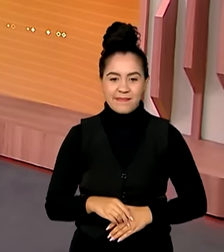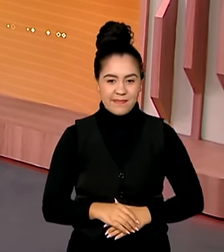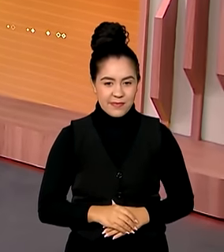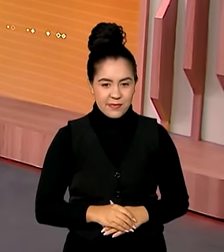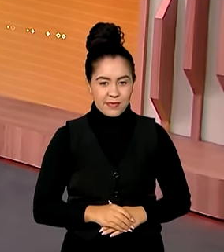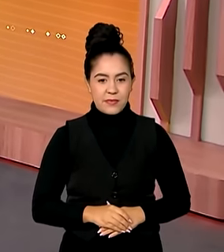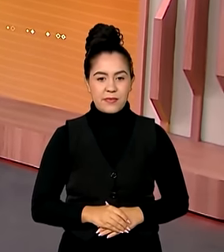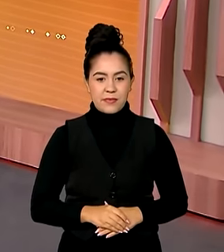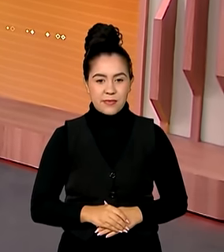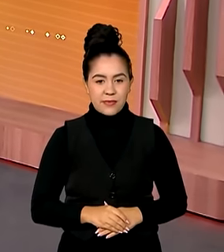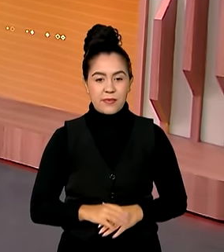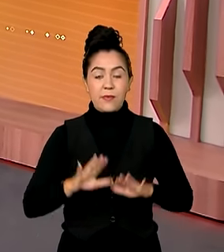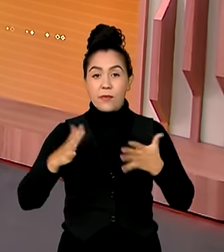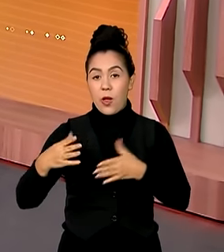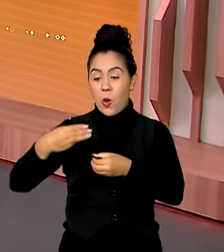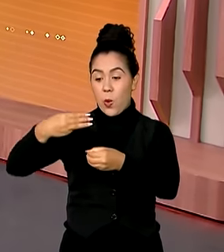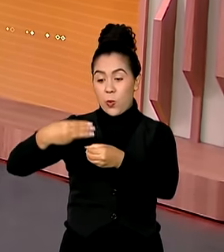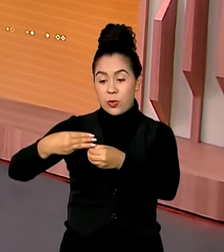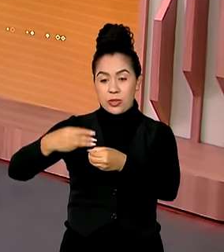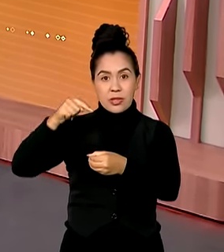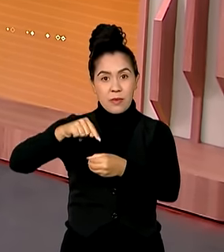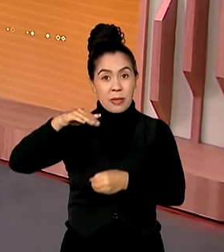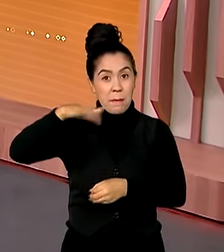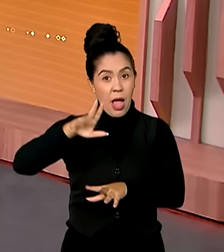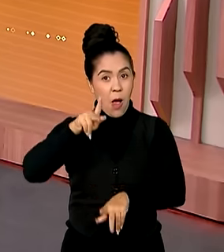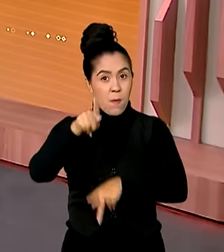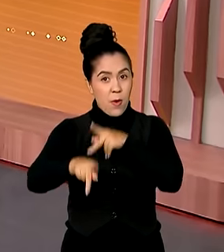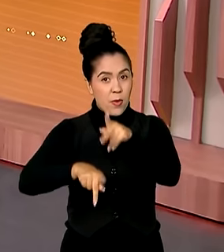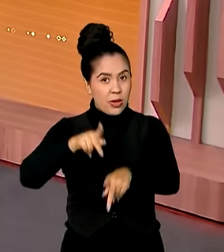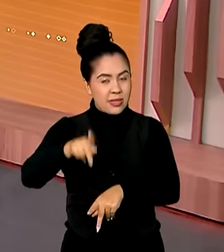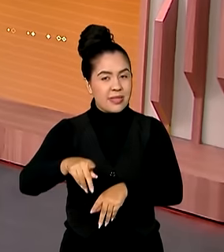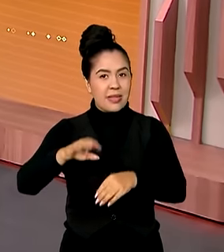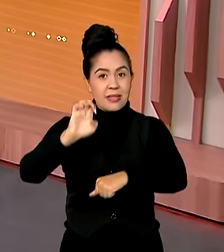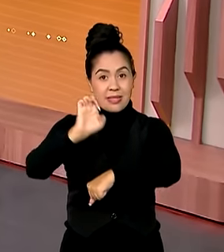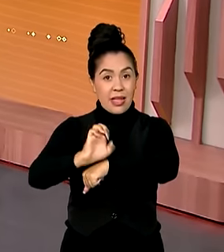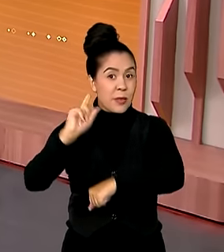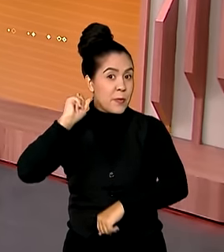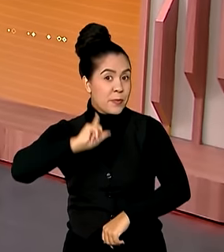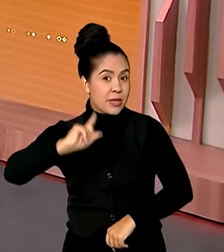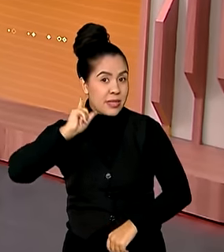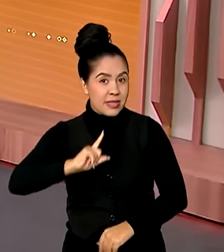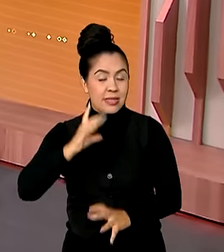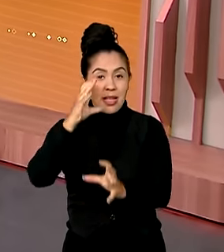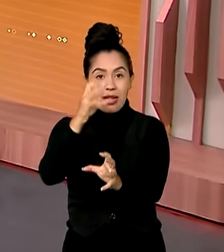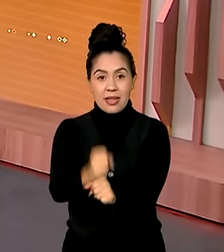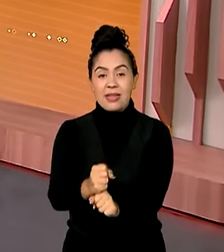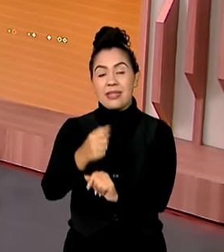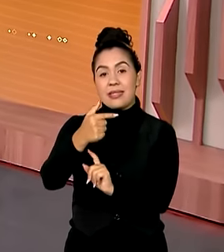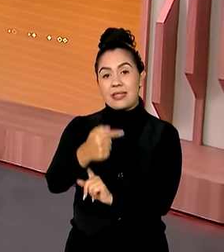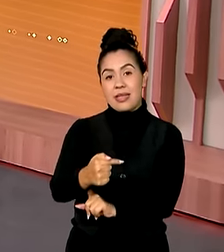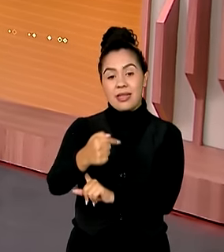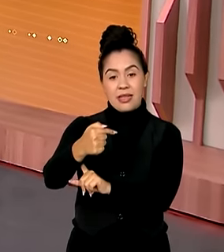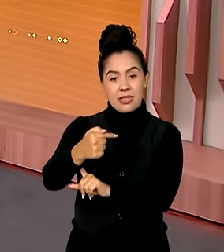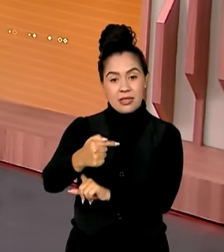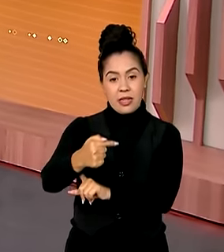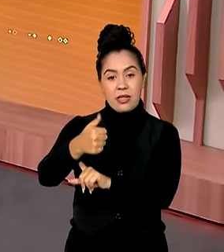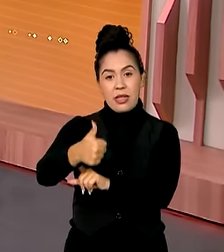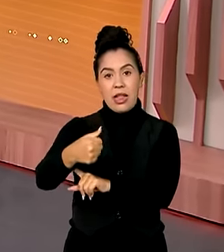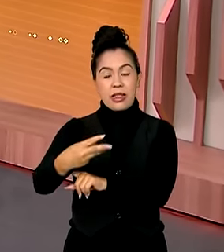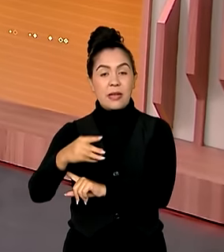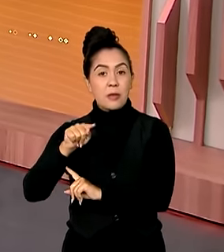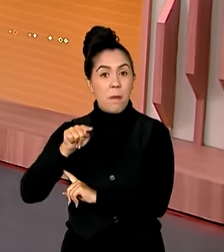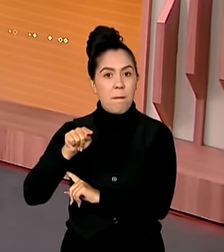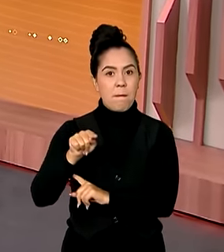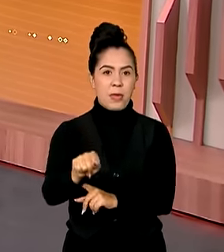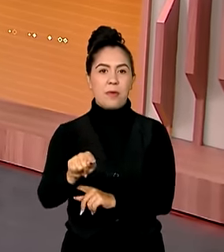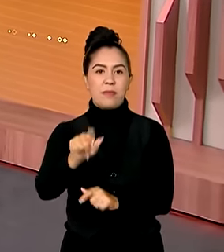Segundo o município mais populoso de Minas Gerais, Uberlândia tem mais de 713 mil habitantes, de